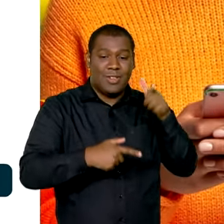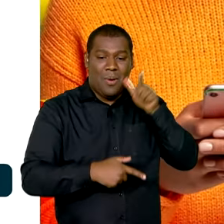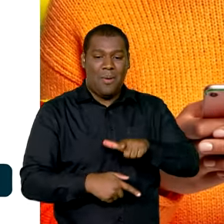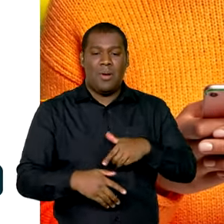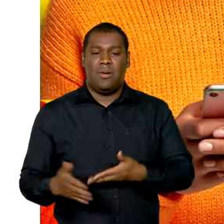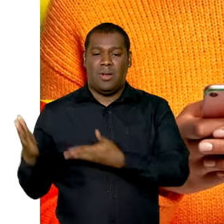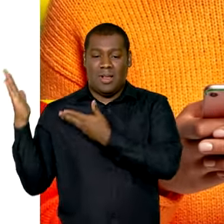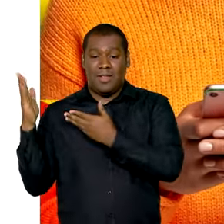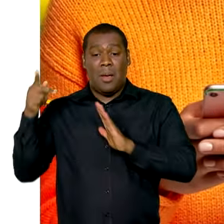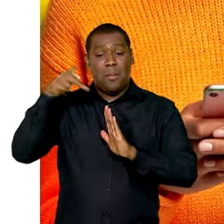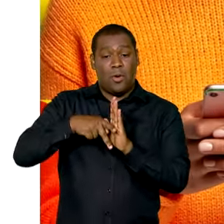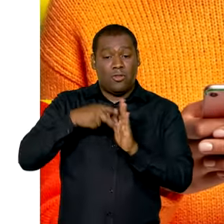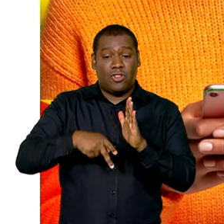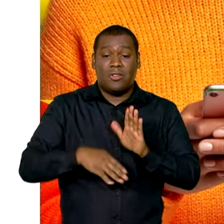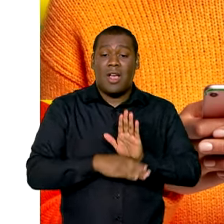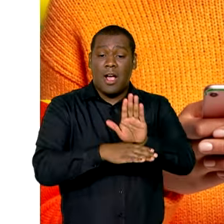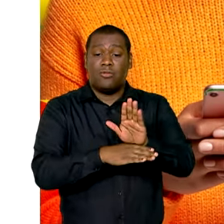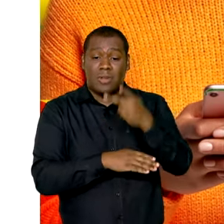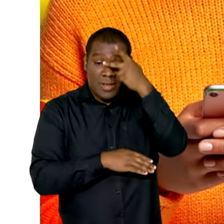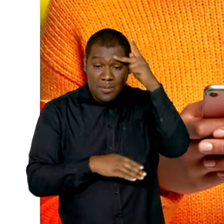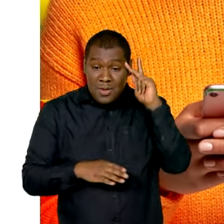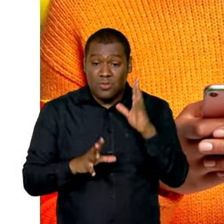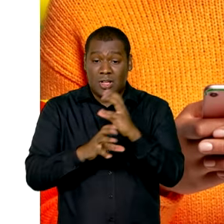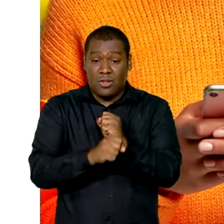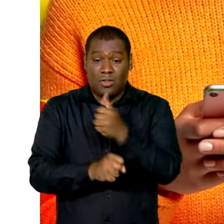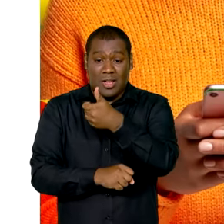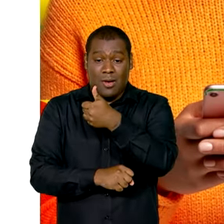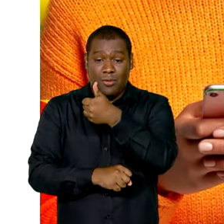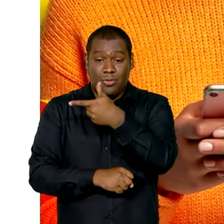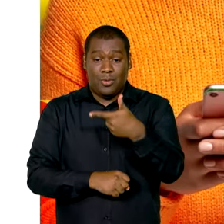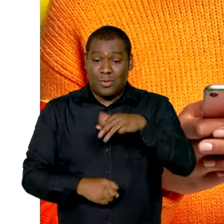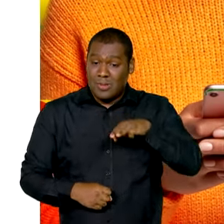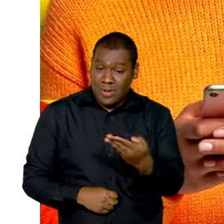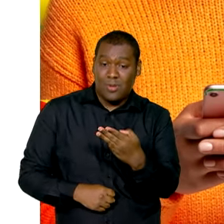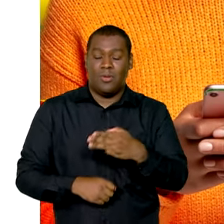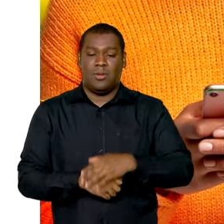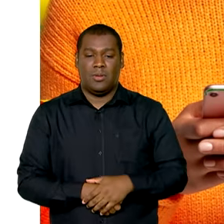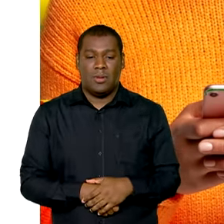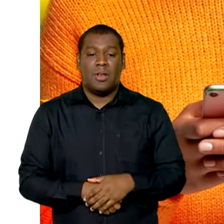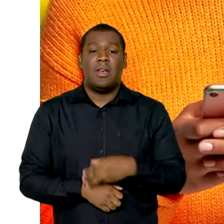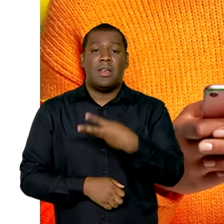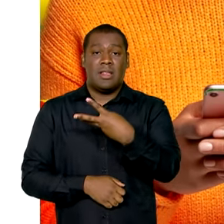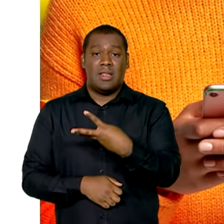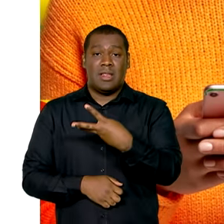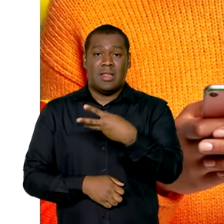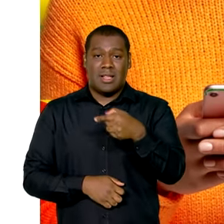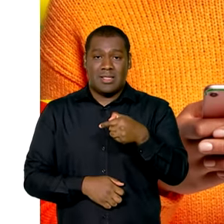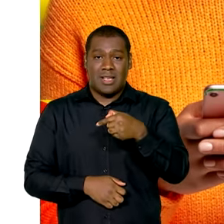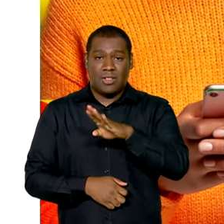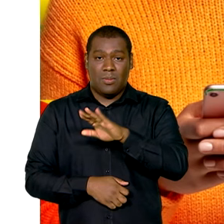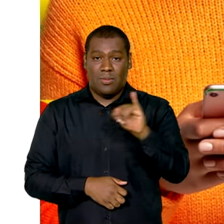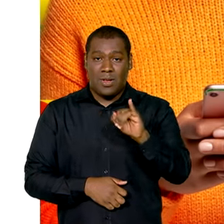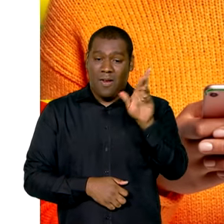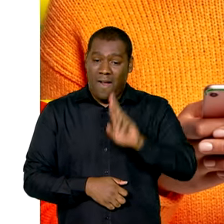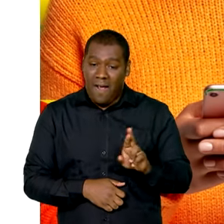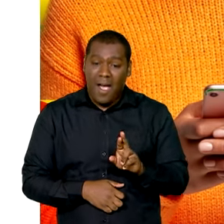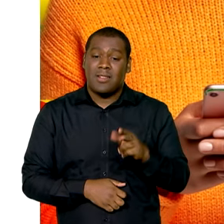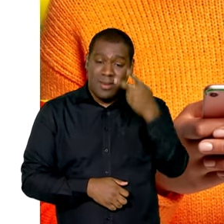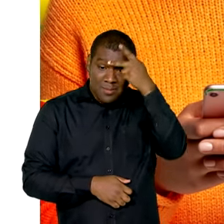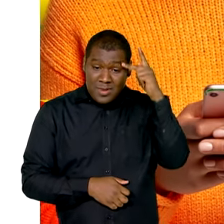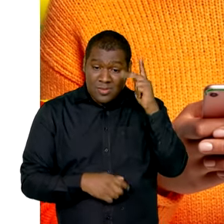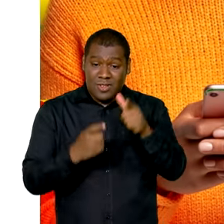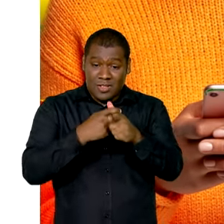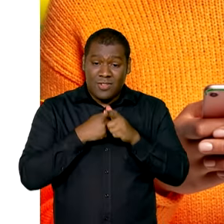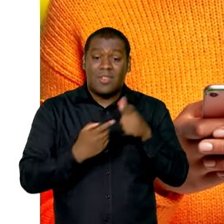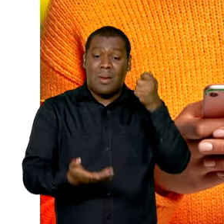beneficiou cerca de 12 milhões de pessoas. Mais de 37 bilhões de reais já foram renegociados. Para visualizar